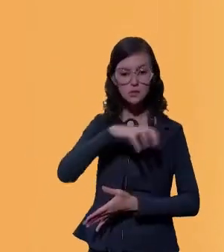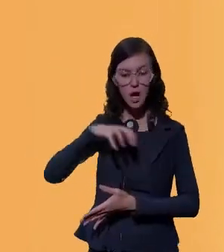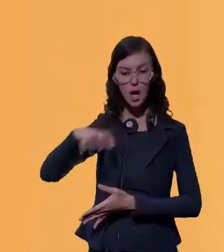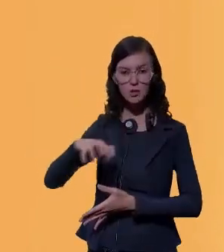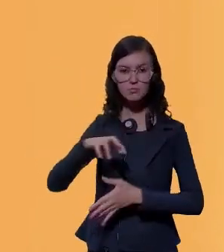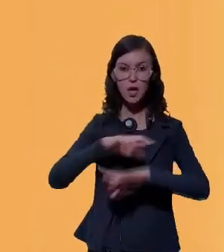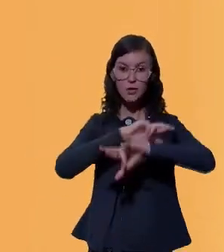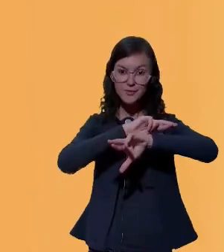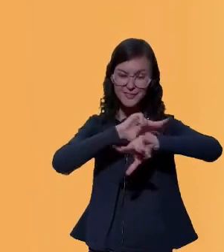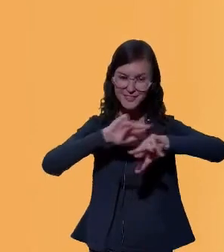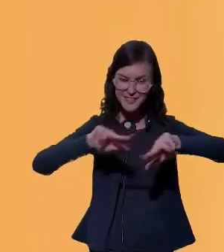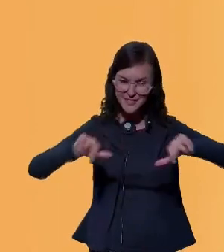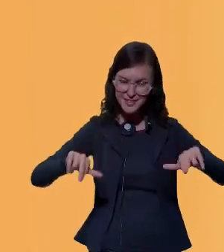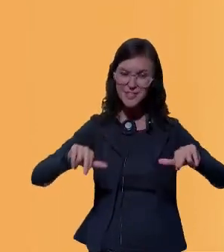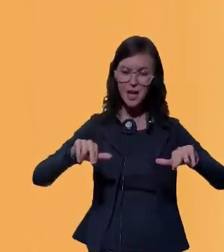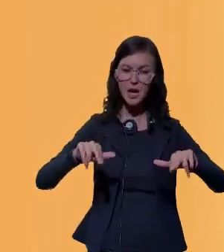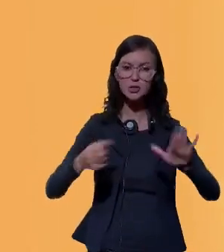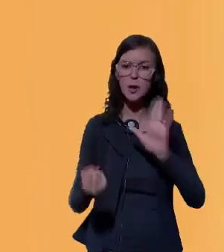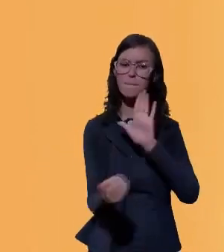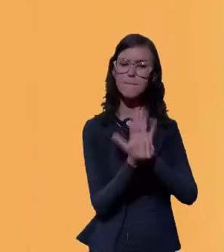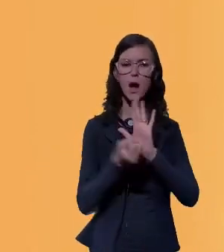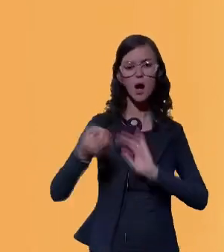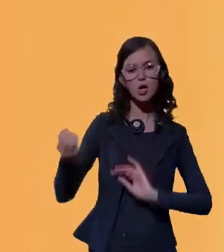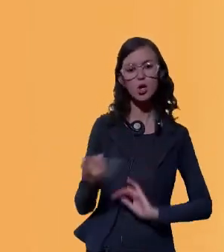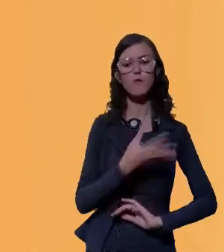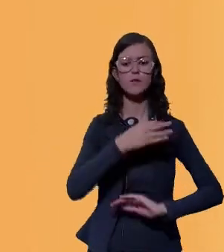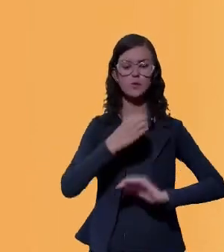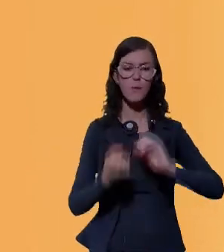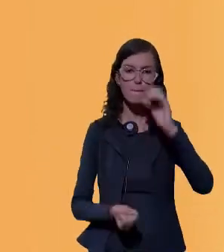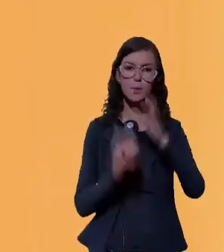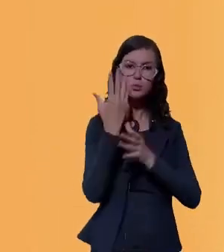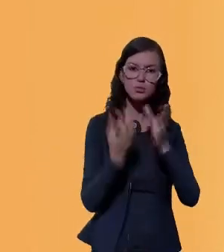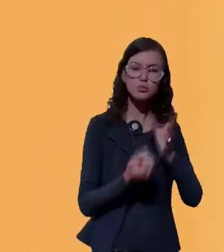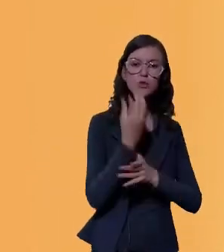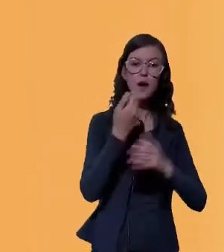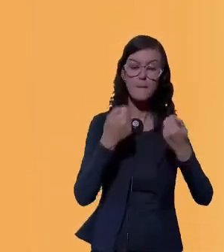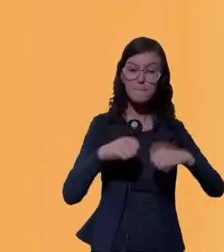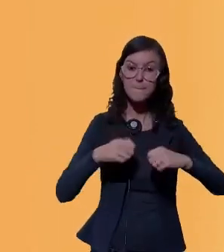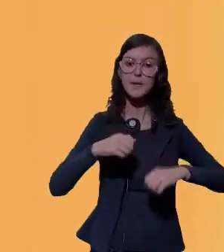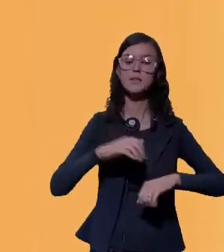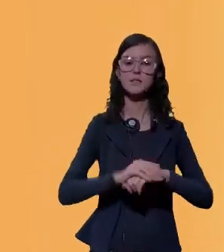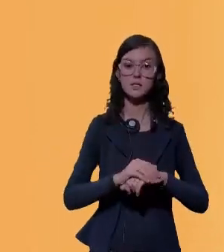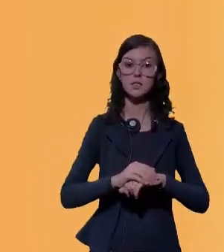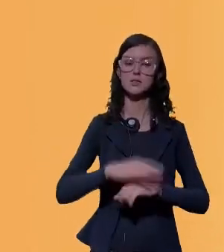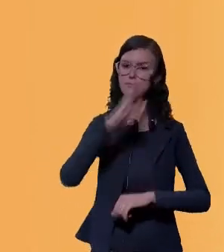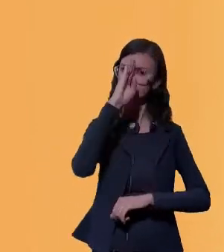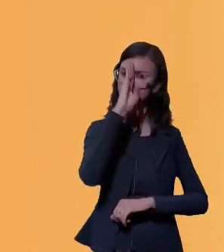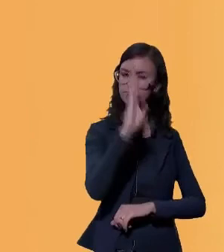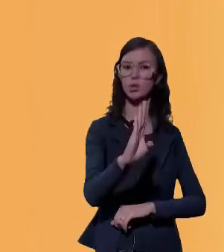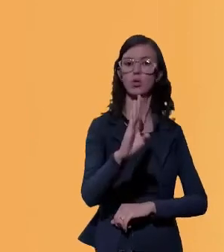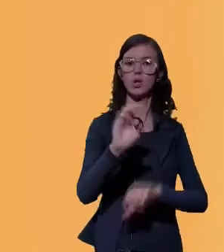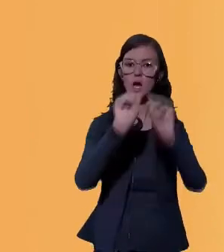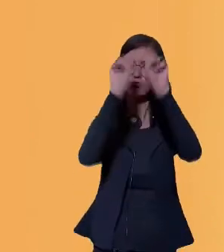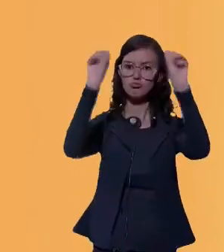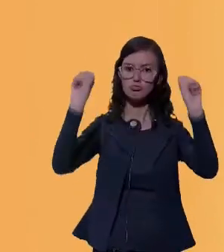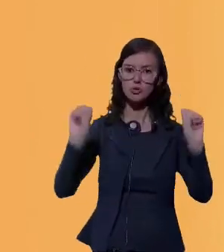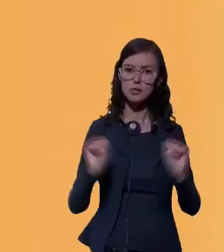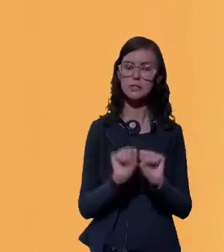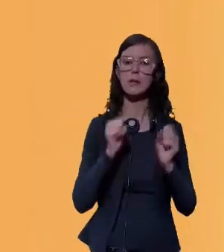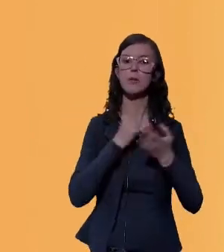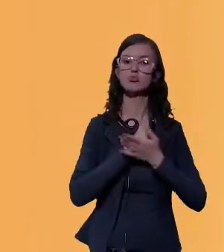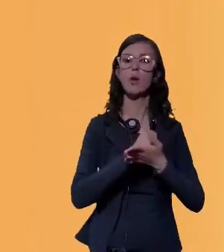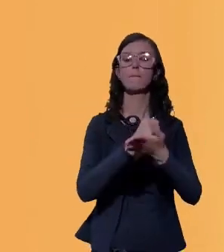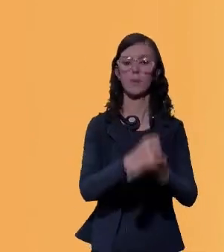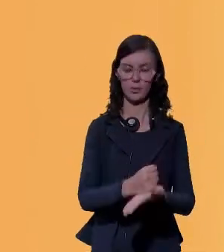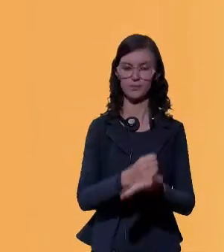diversidade é motor na inovação do processo produtivo e precisa ser tratada como prioridade pelo Sistema Nacional de Fomento.